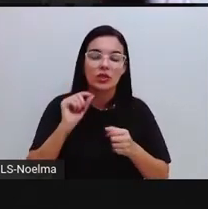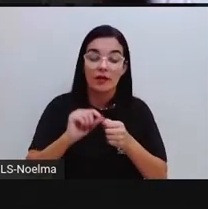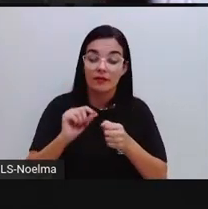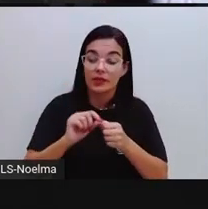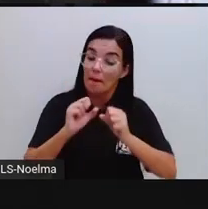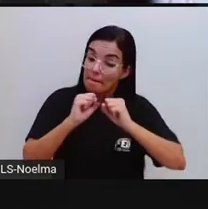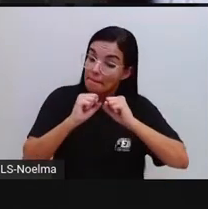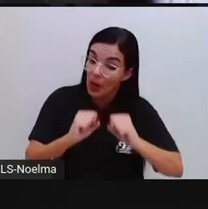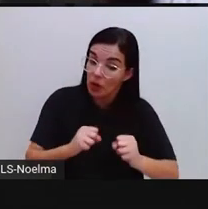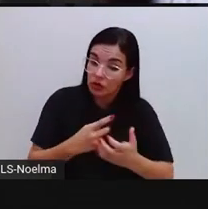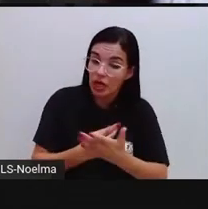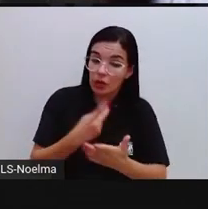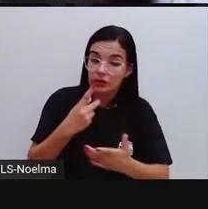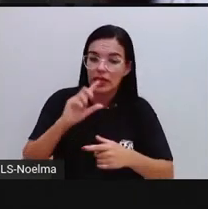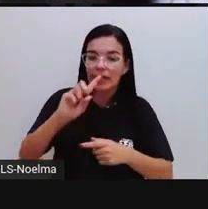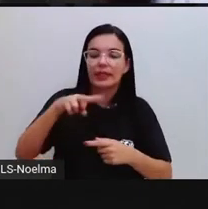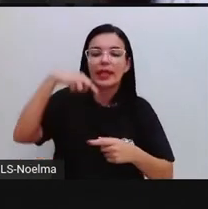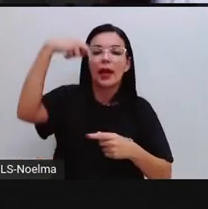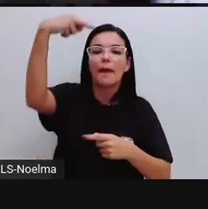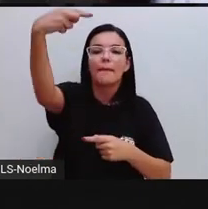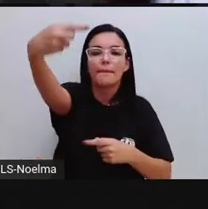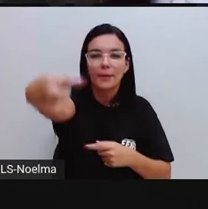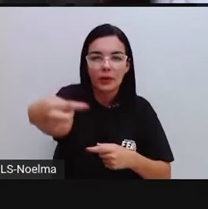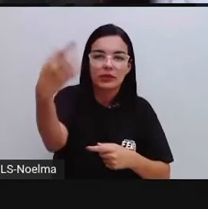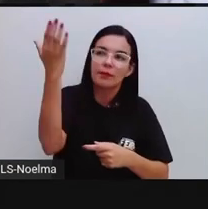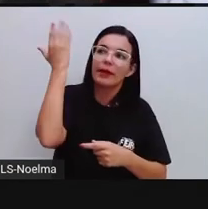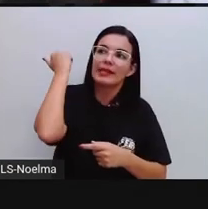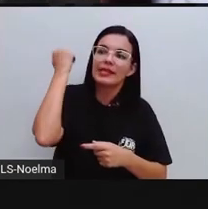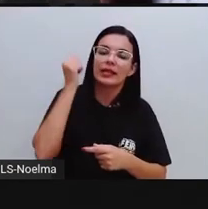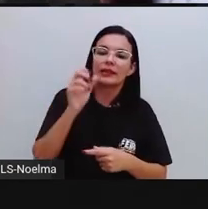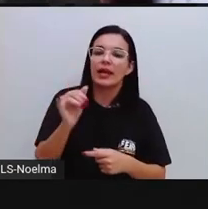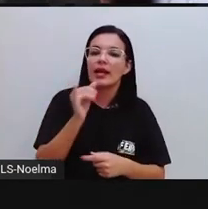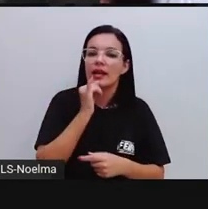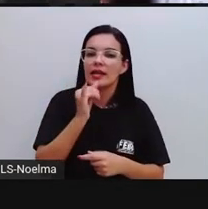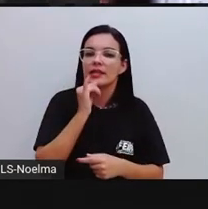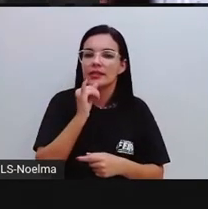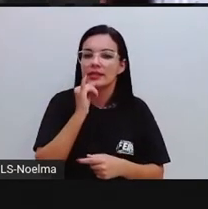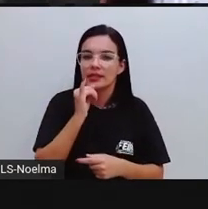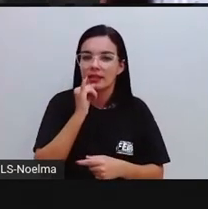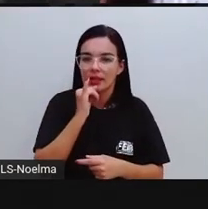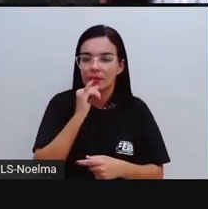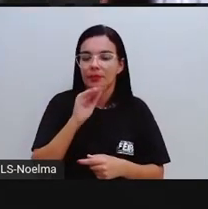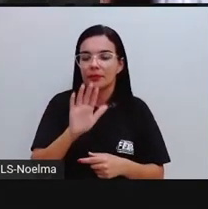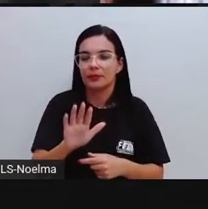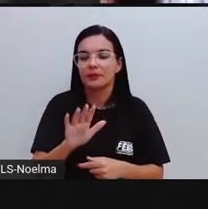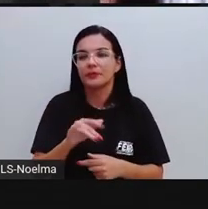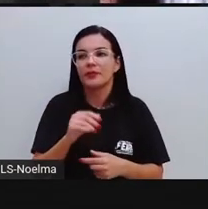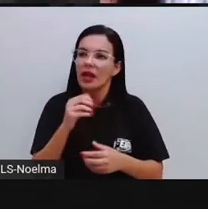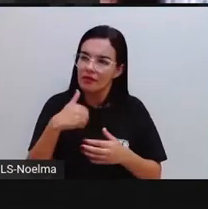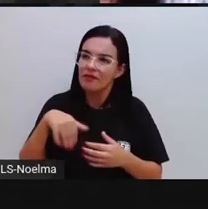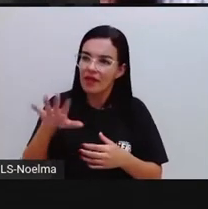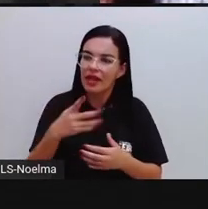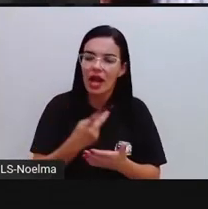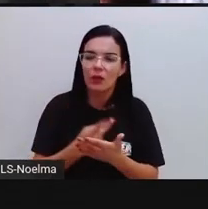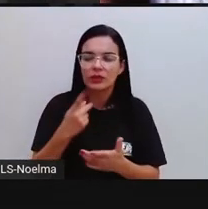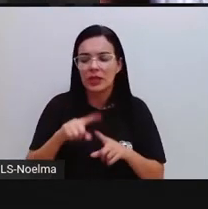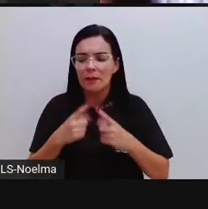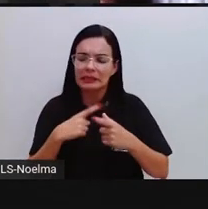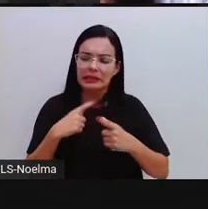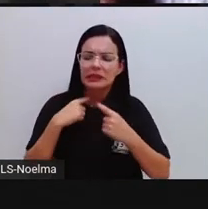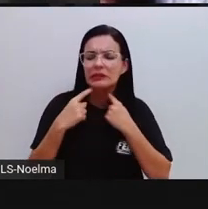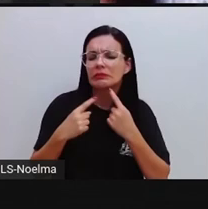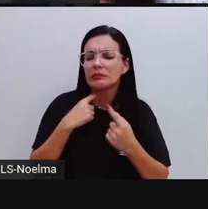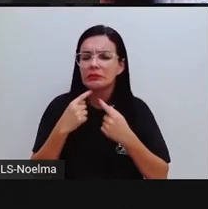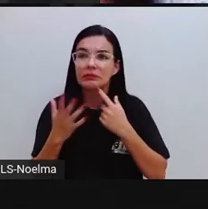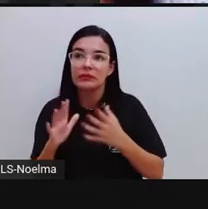pode ocorrer posteriormente a uma situação passada. É algo que vai acontecer, mas ainda gera, né? Uma incerteza, uma